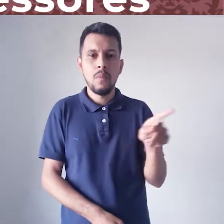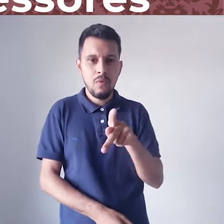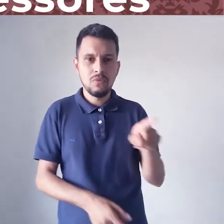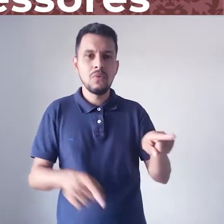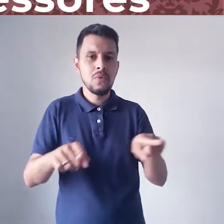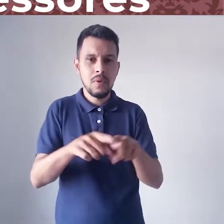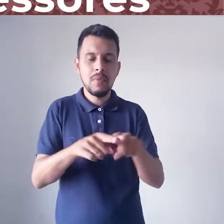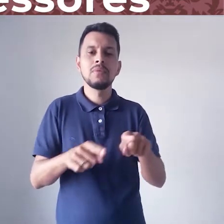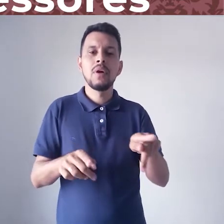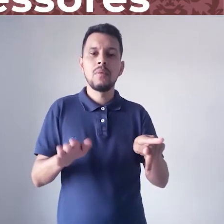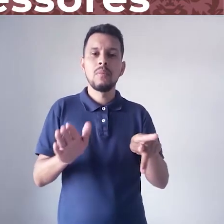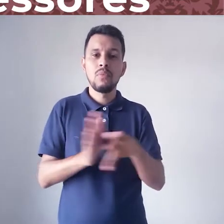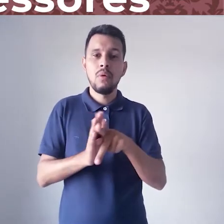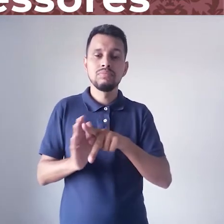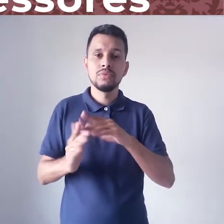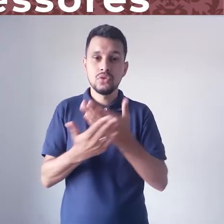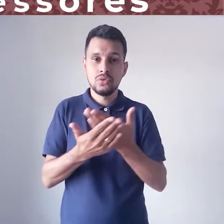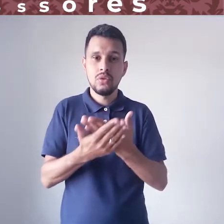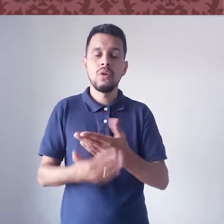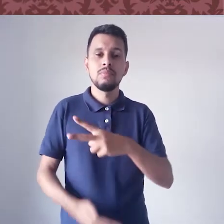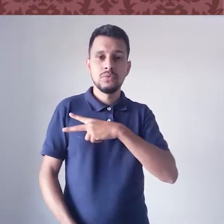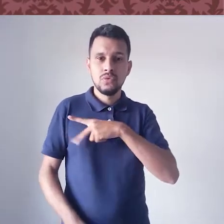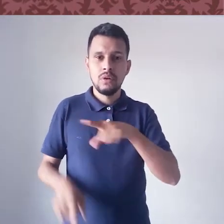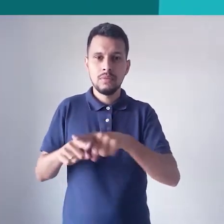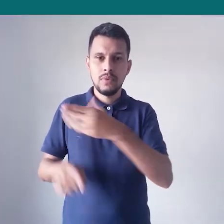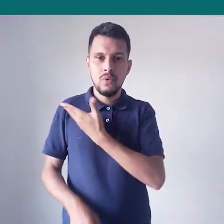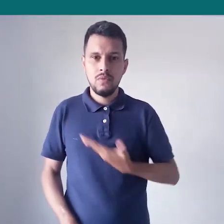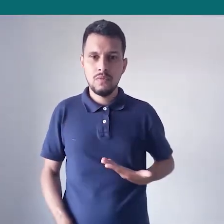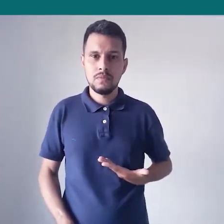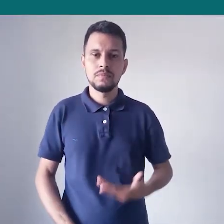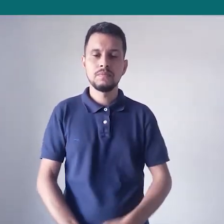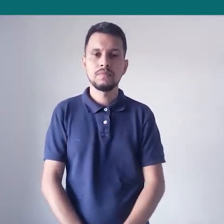alunos e professores da rede pública e privada de ensino.